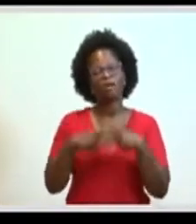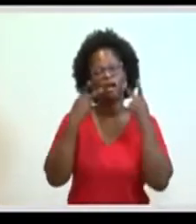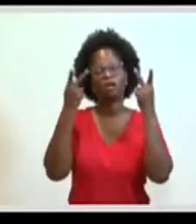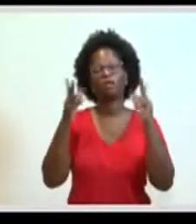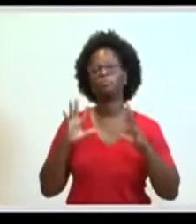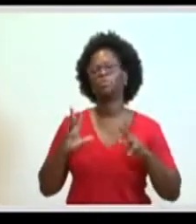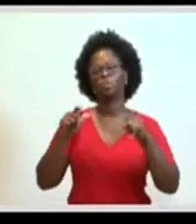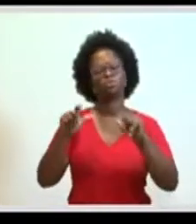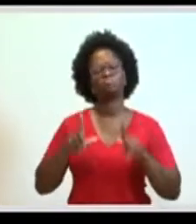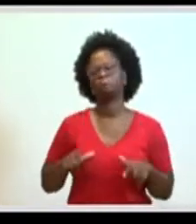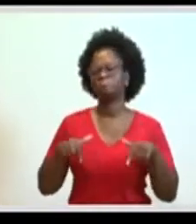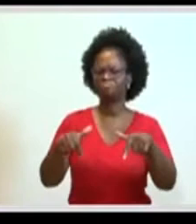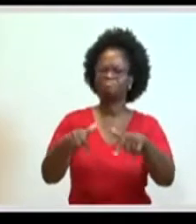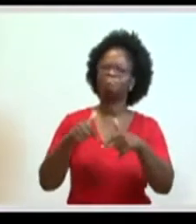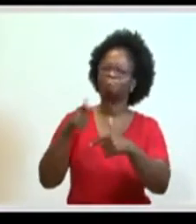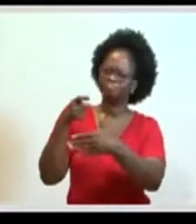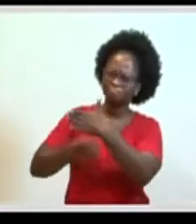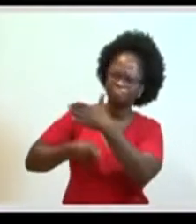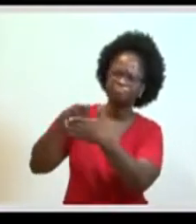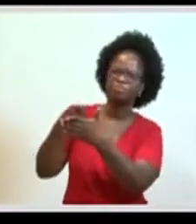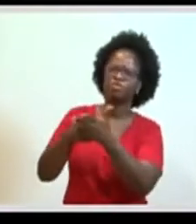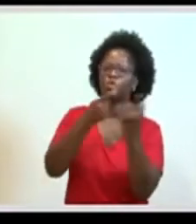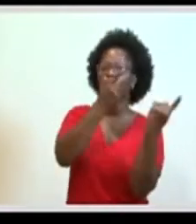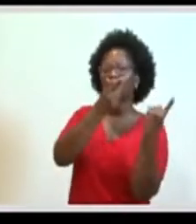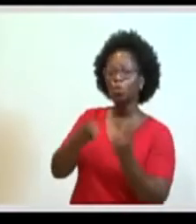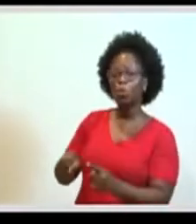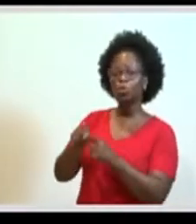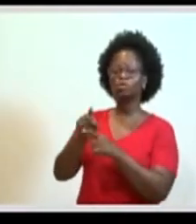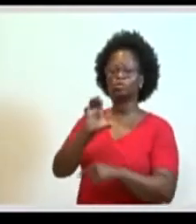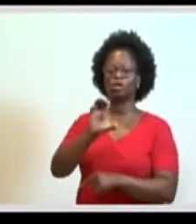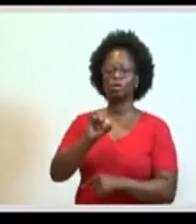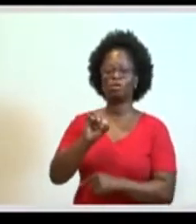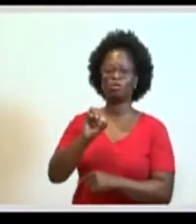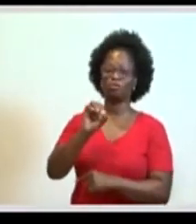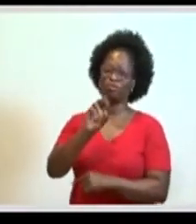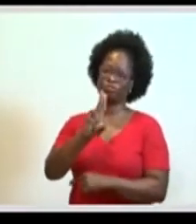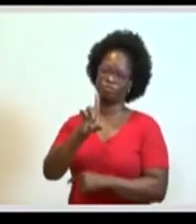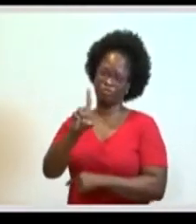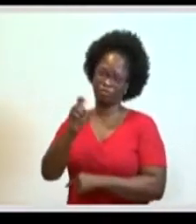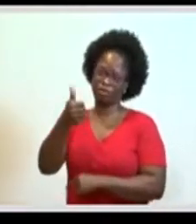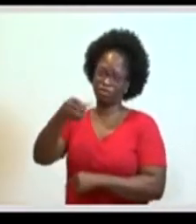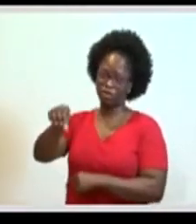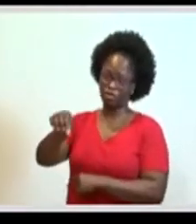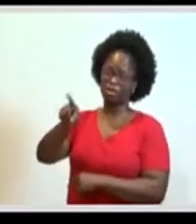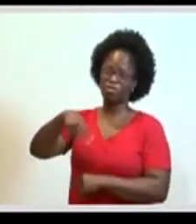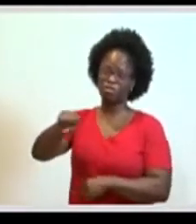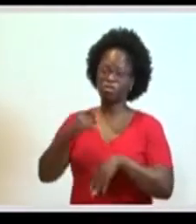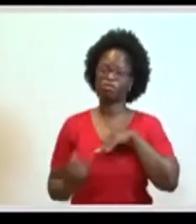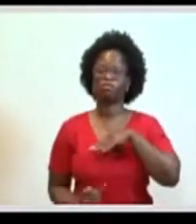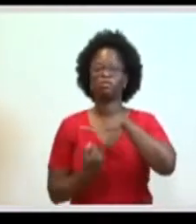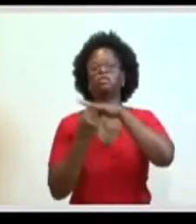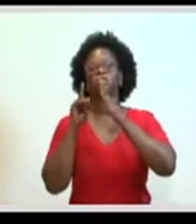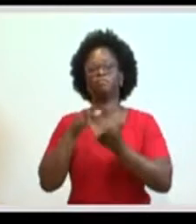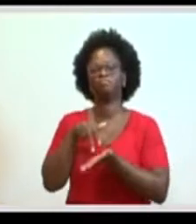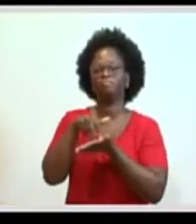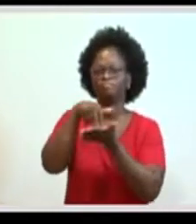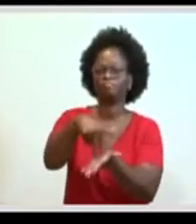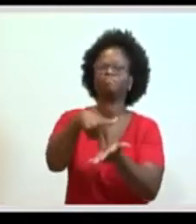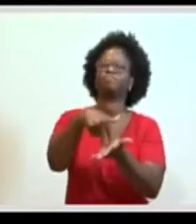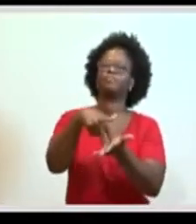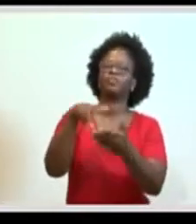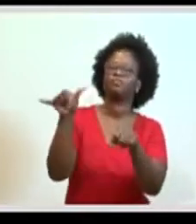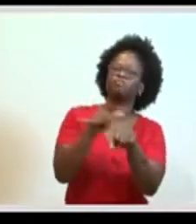todas essas ações no enfrentamento à Covid-19, que a nossa instituição reafirma, não é o seu lugar de instituição